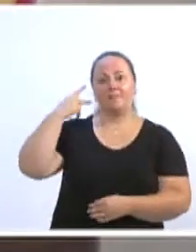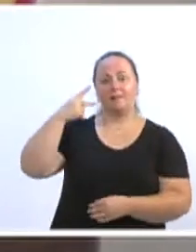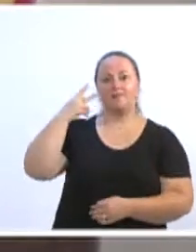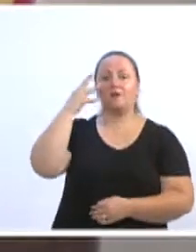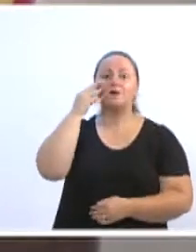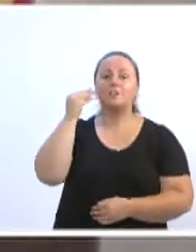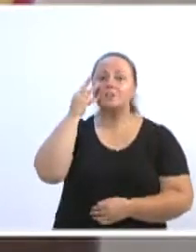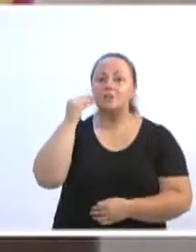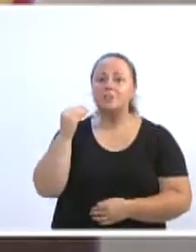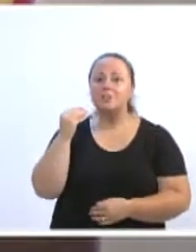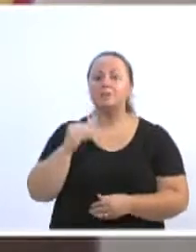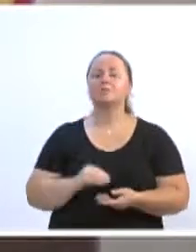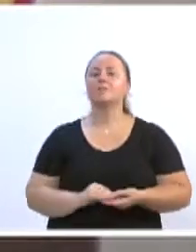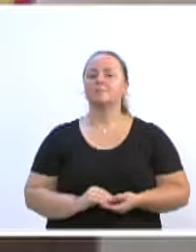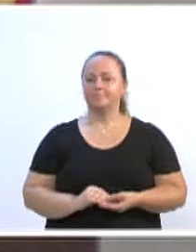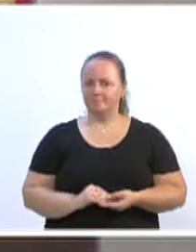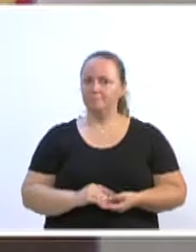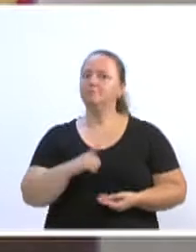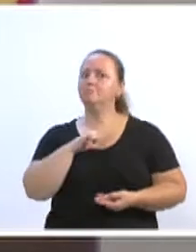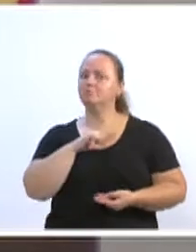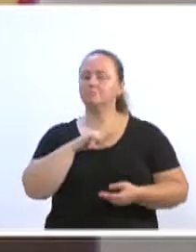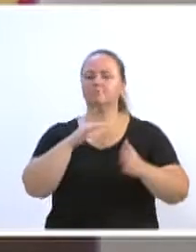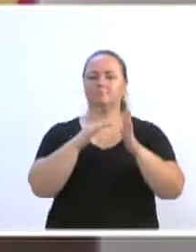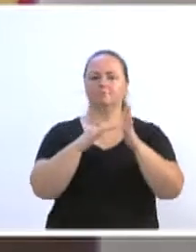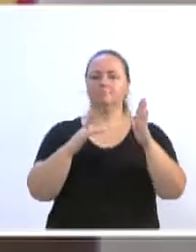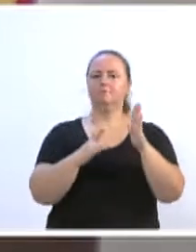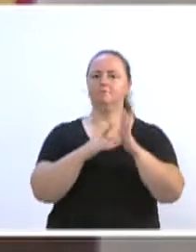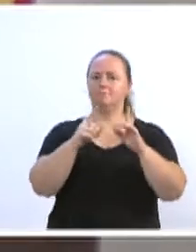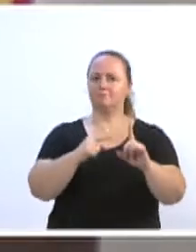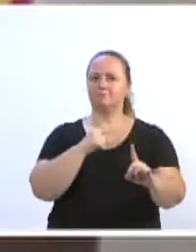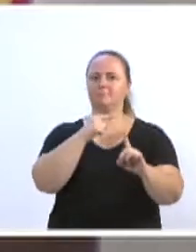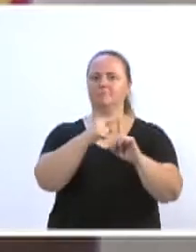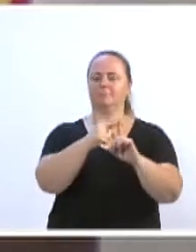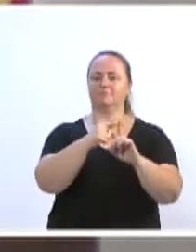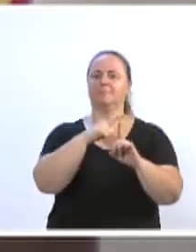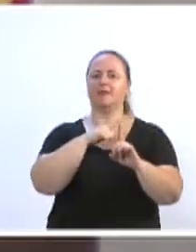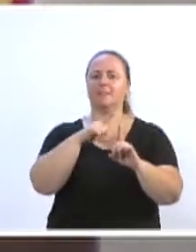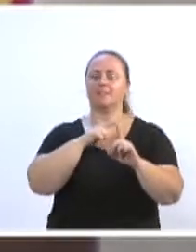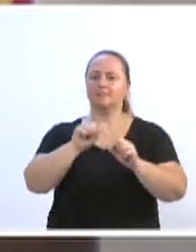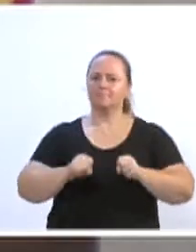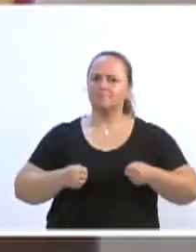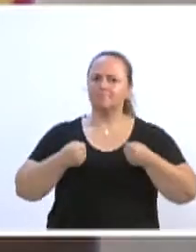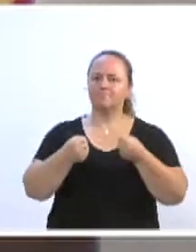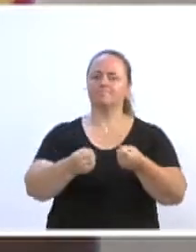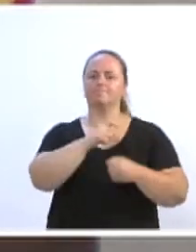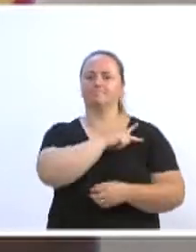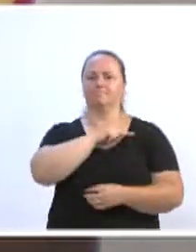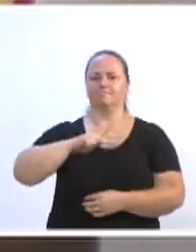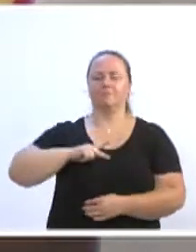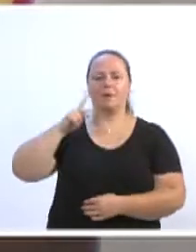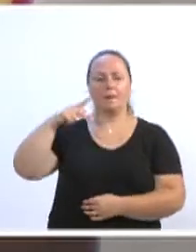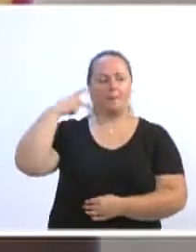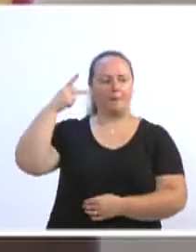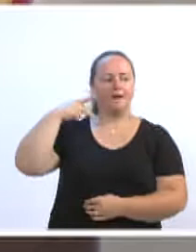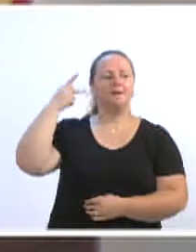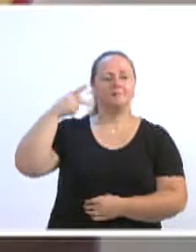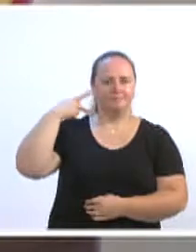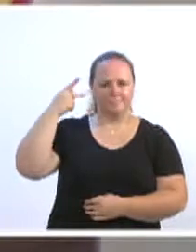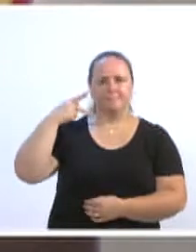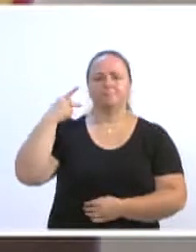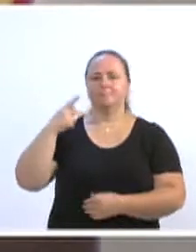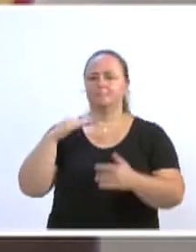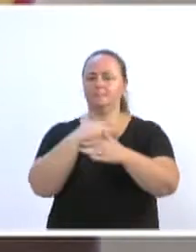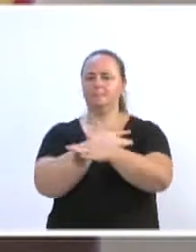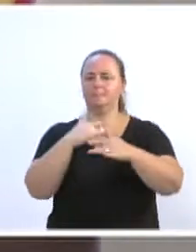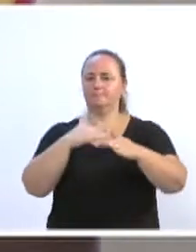pauta muito positiva na noite, na Frente Parlamentar de Defesa das Políticas Públicas da Imobilidade Urbana do